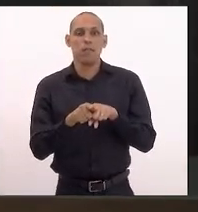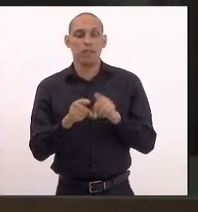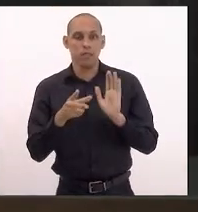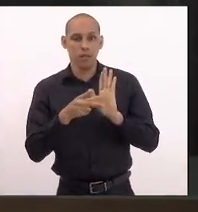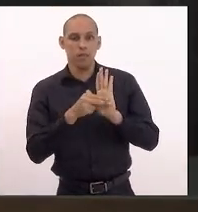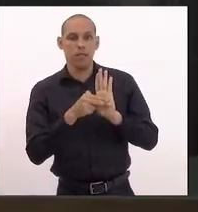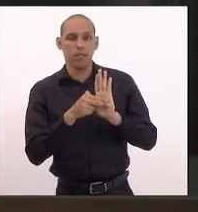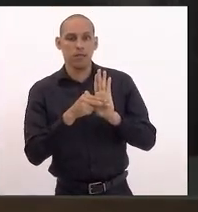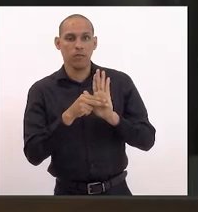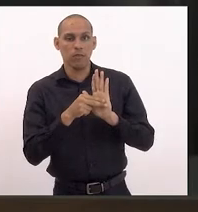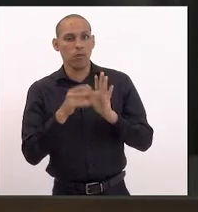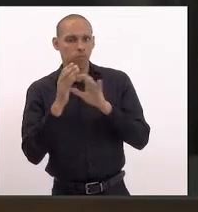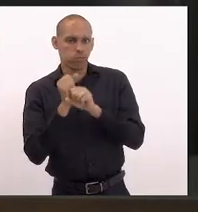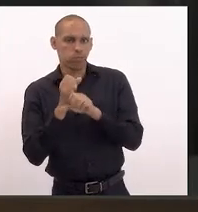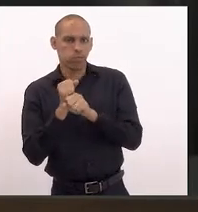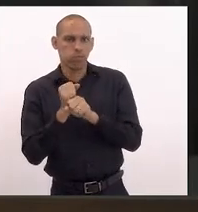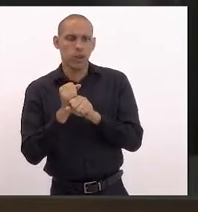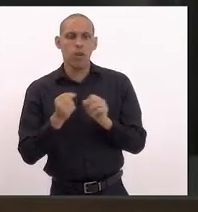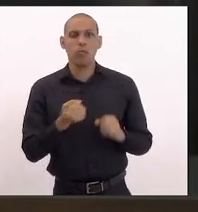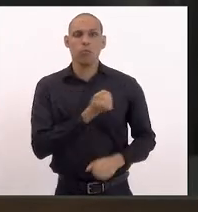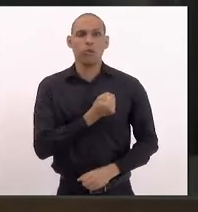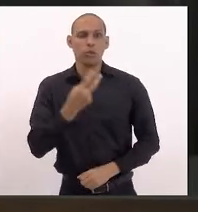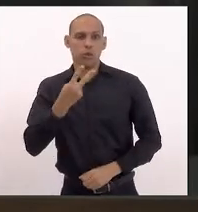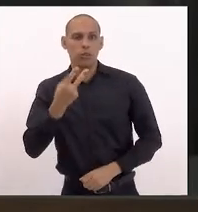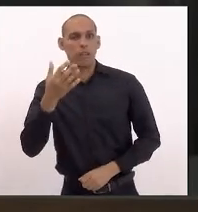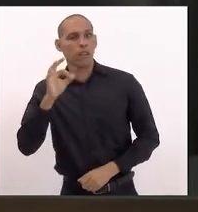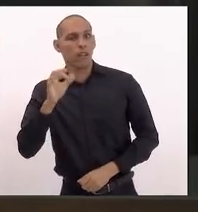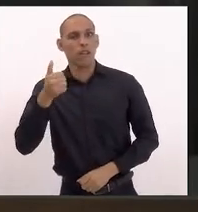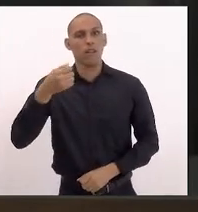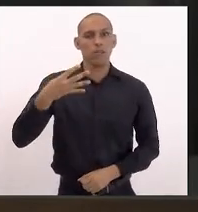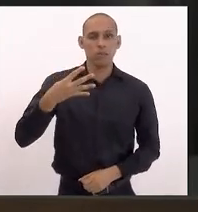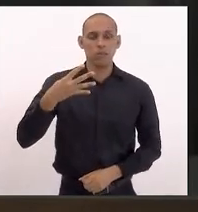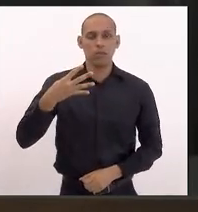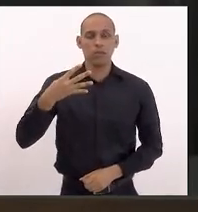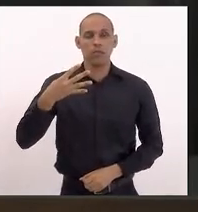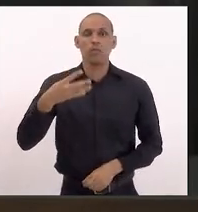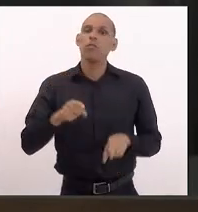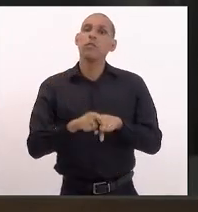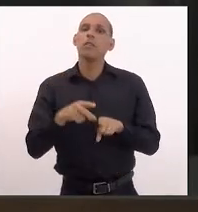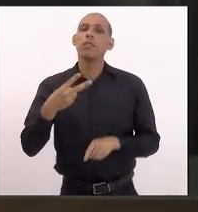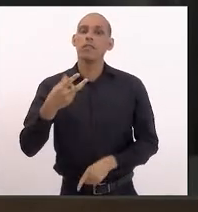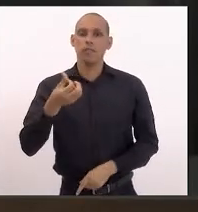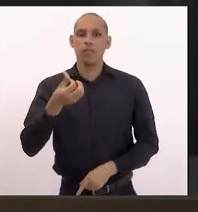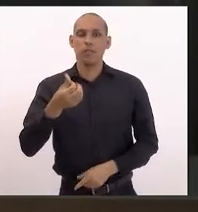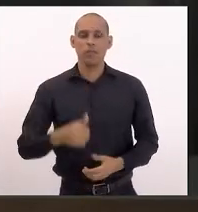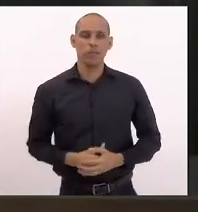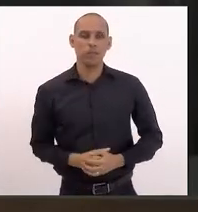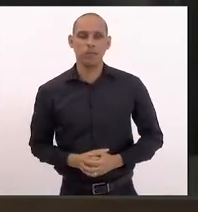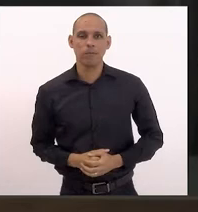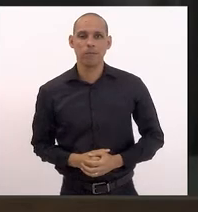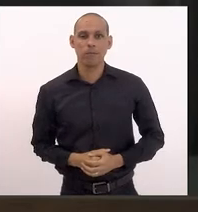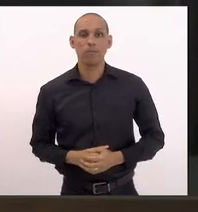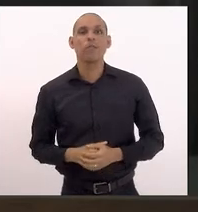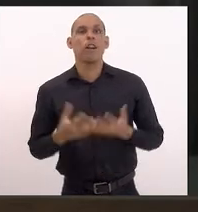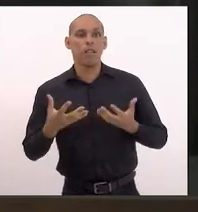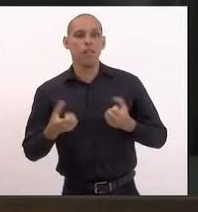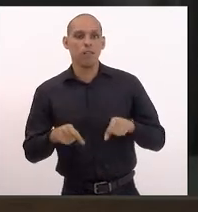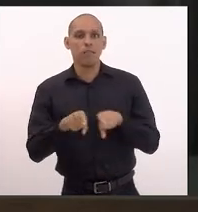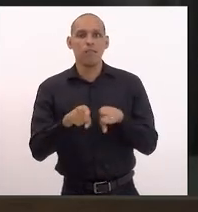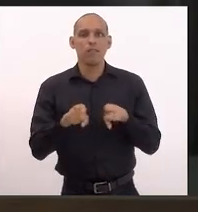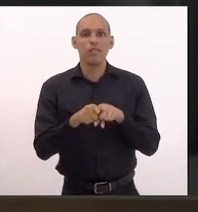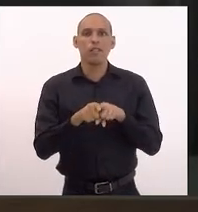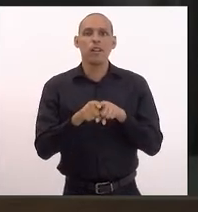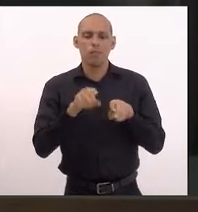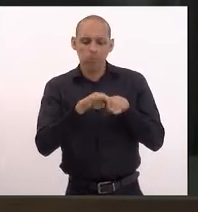Números 2, 10, 14 e 26. Favorável com subemenda